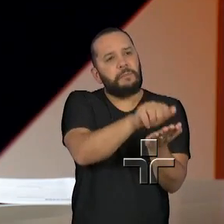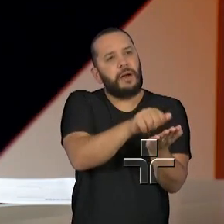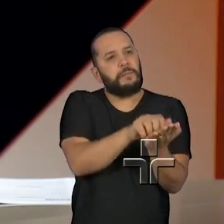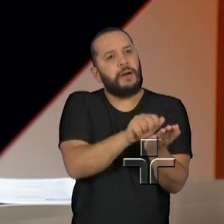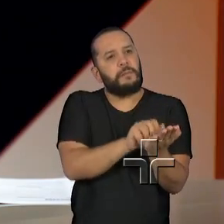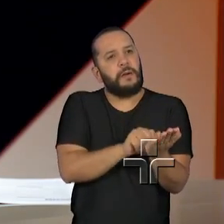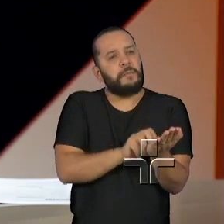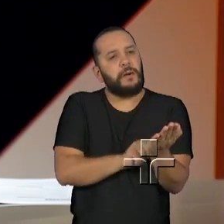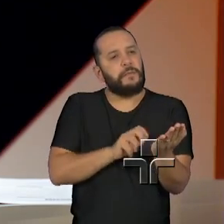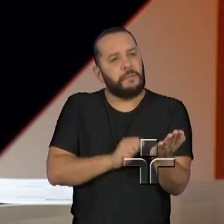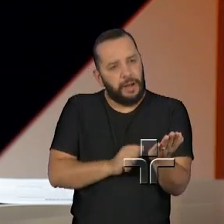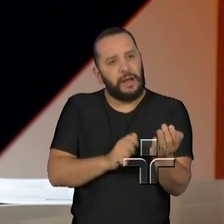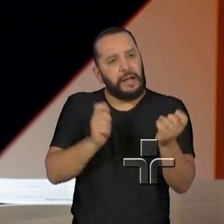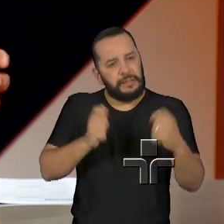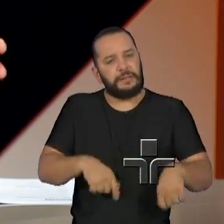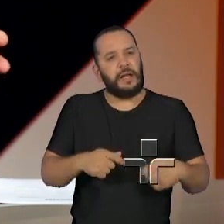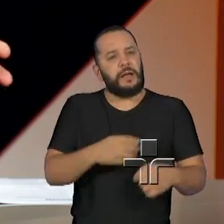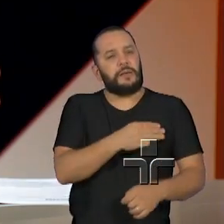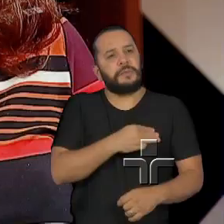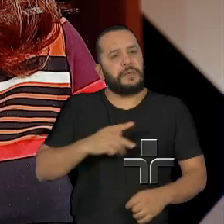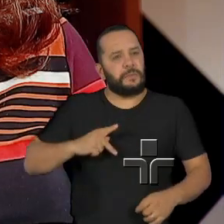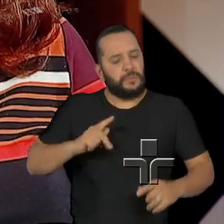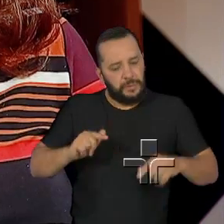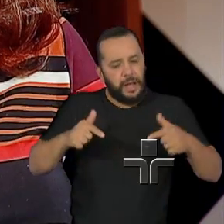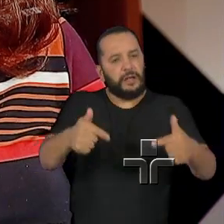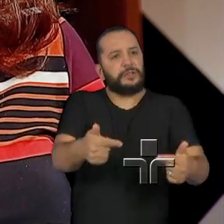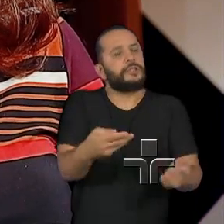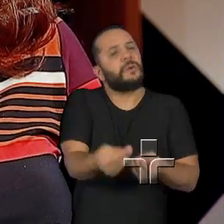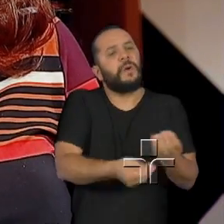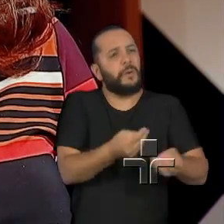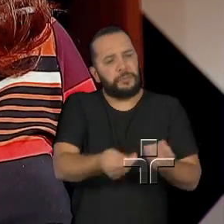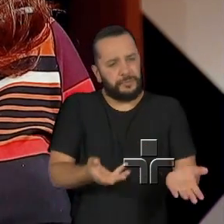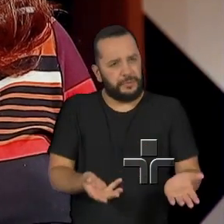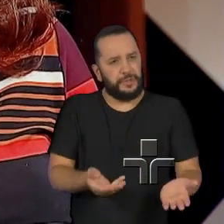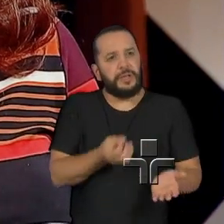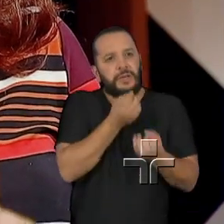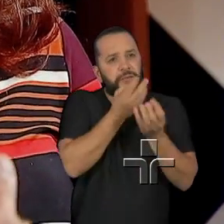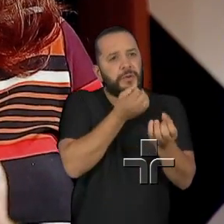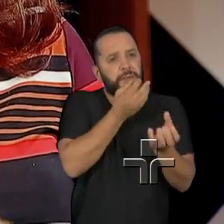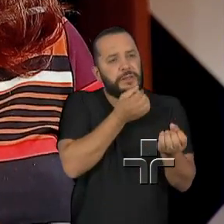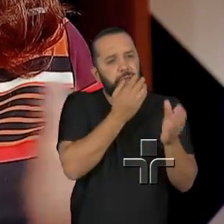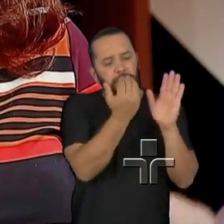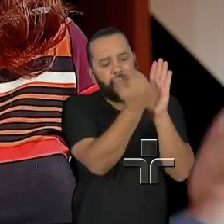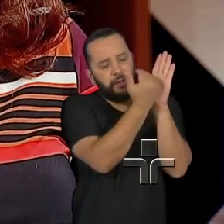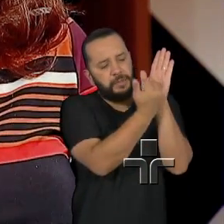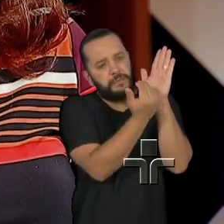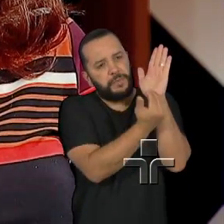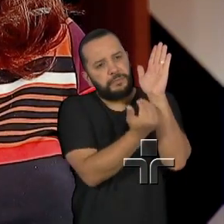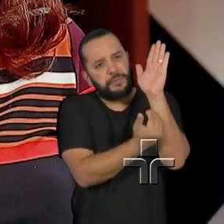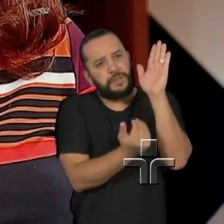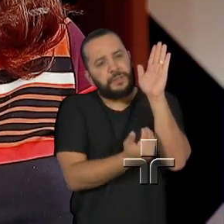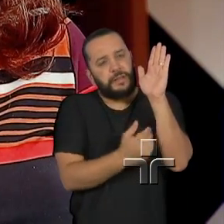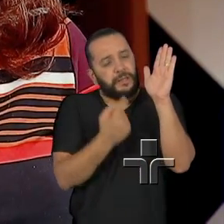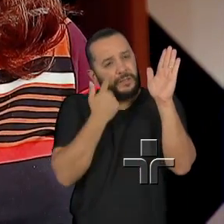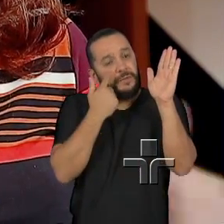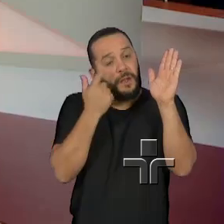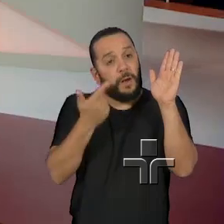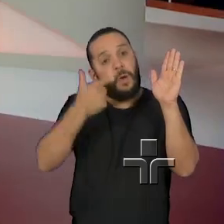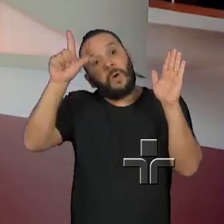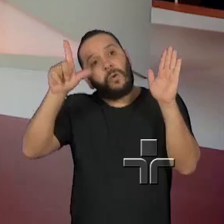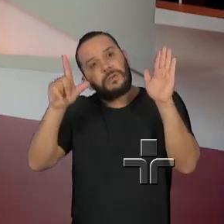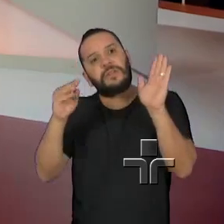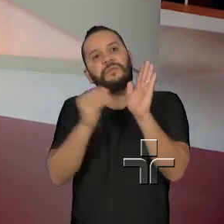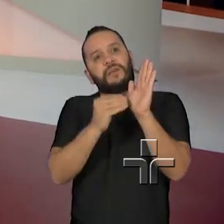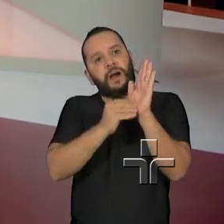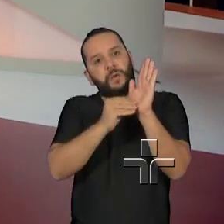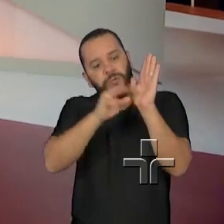a atuação do Ministério Público e também, a partir dela, desses dados, poder também verificar outras necessidades, né? Para